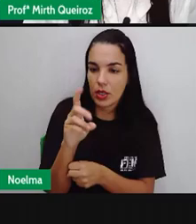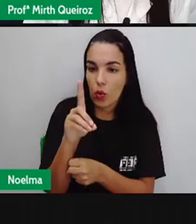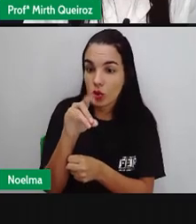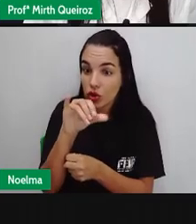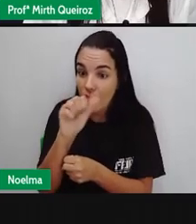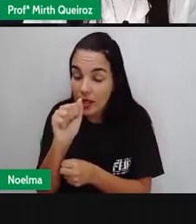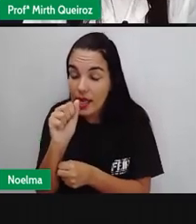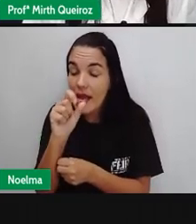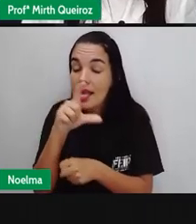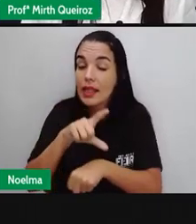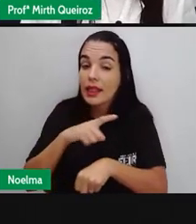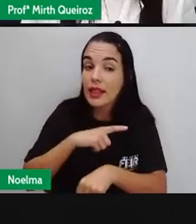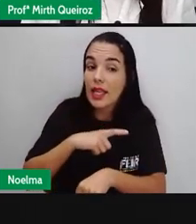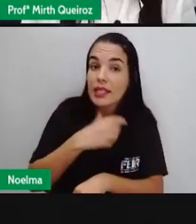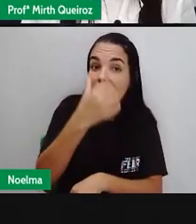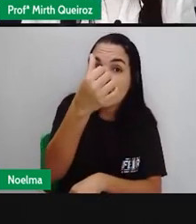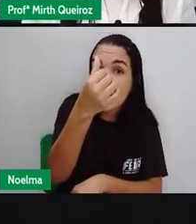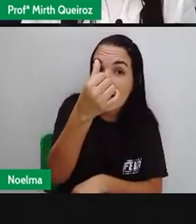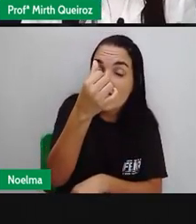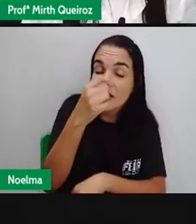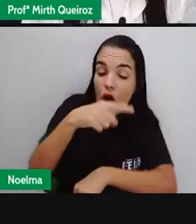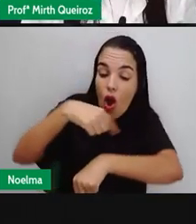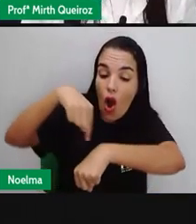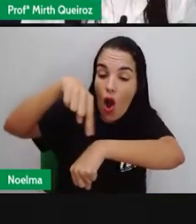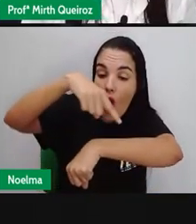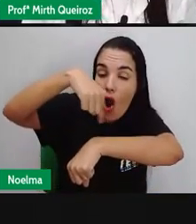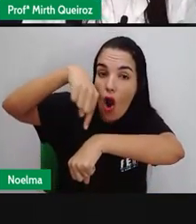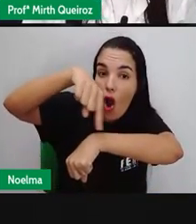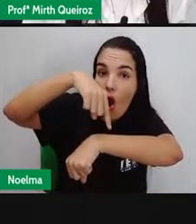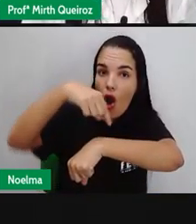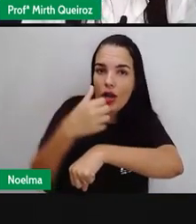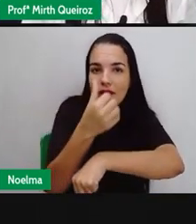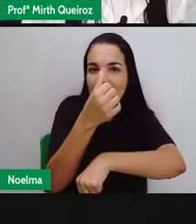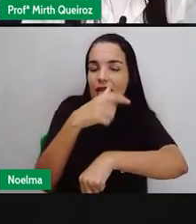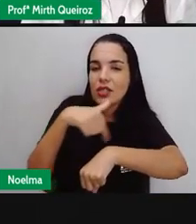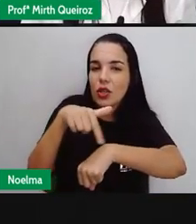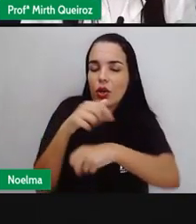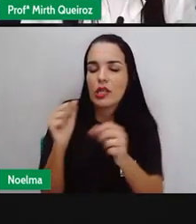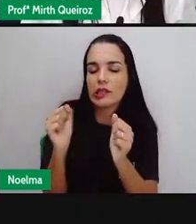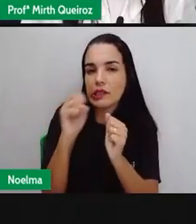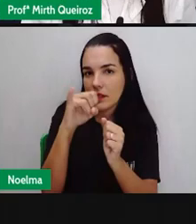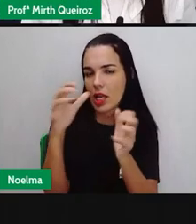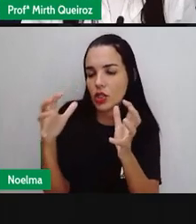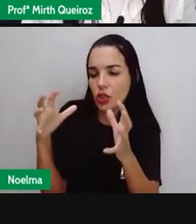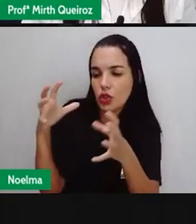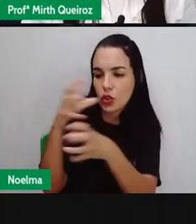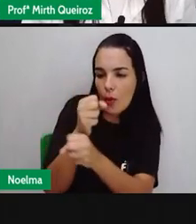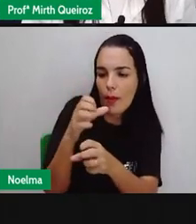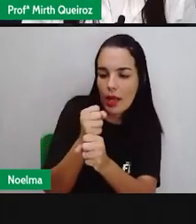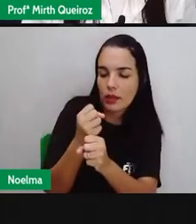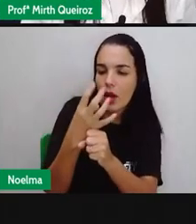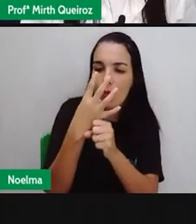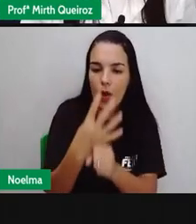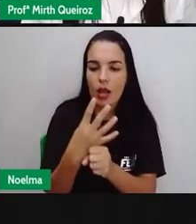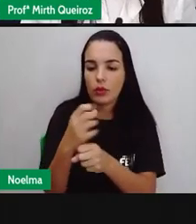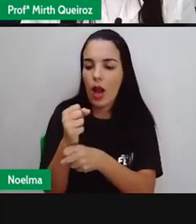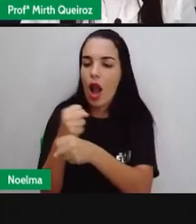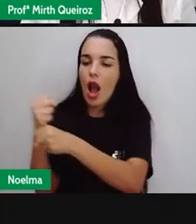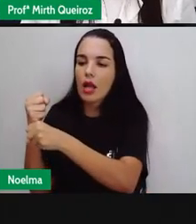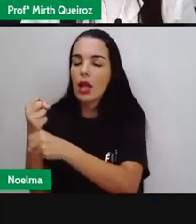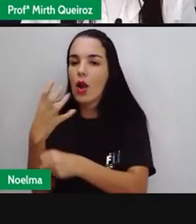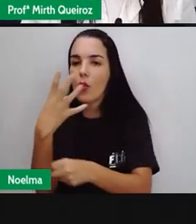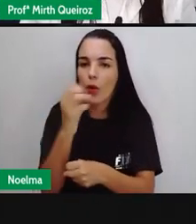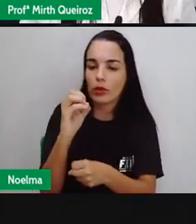365 dias E 6 horas Aí essas 6 horas Somadas a 4 anos Né? Vão dar aí